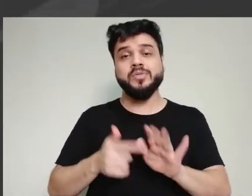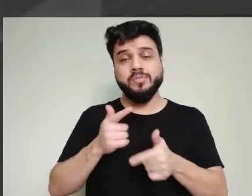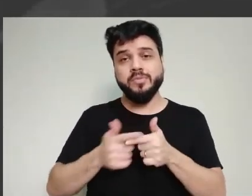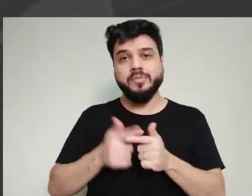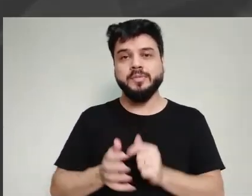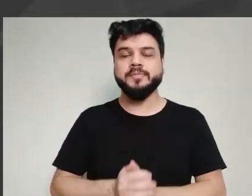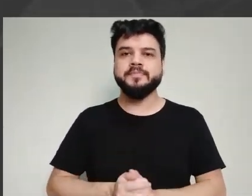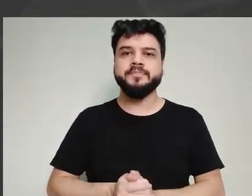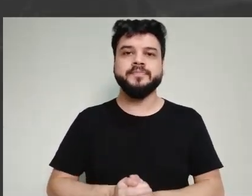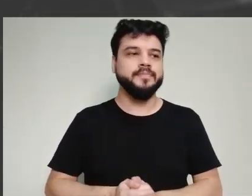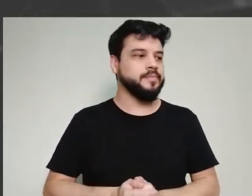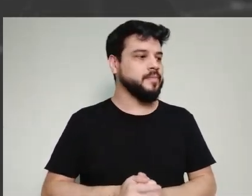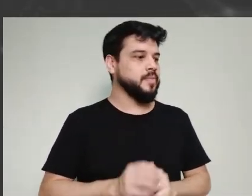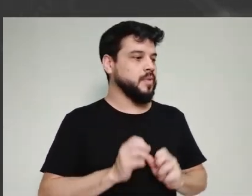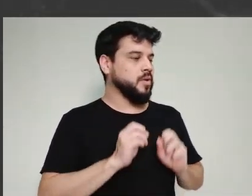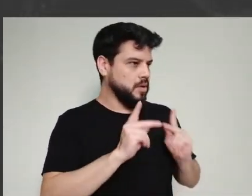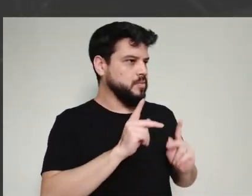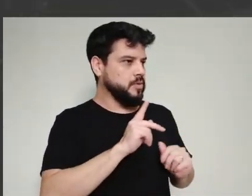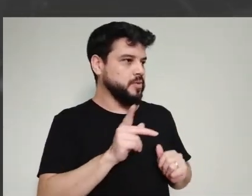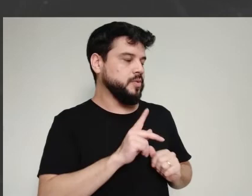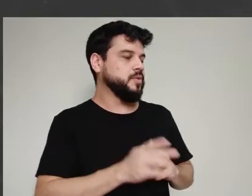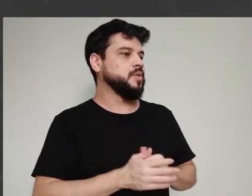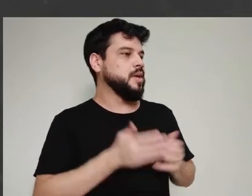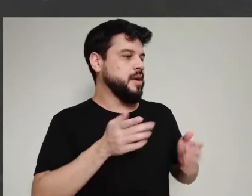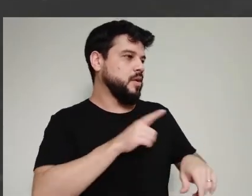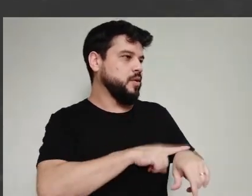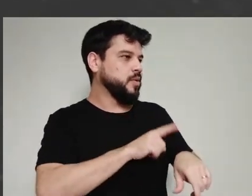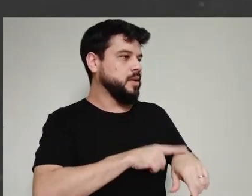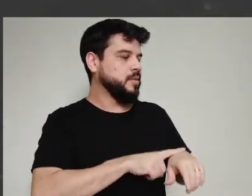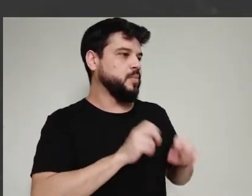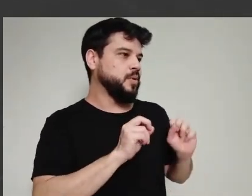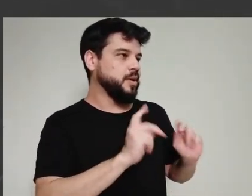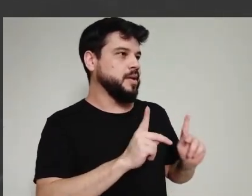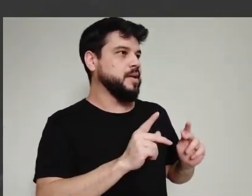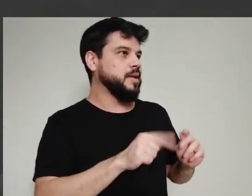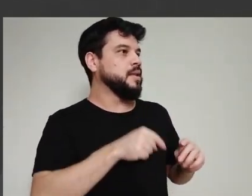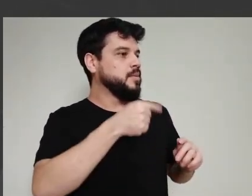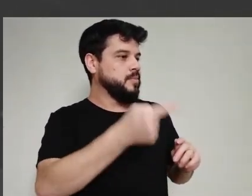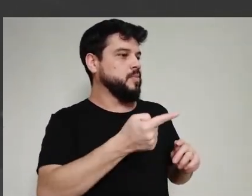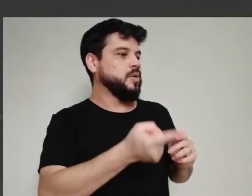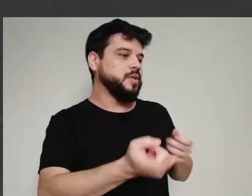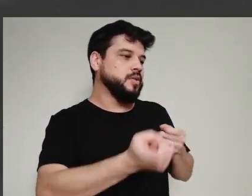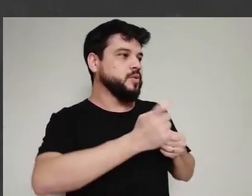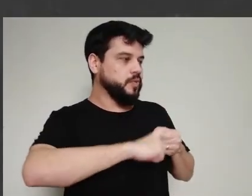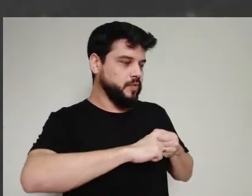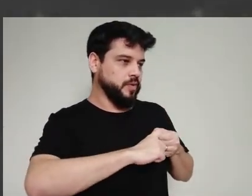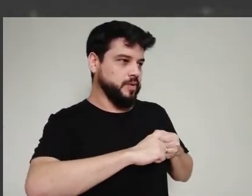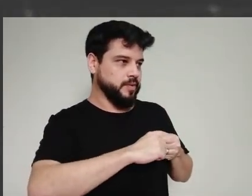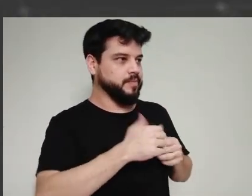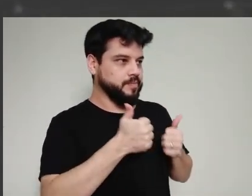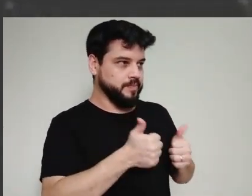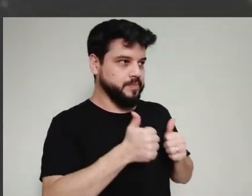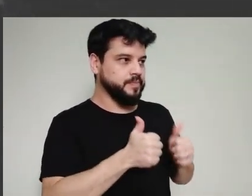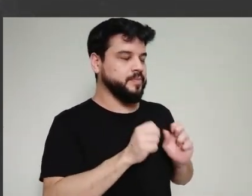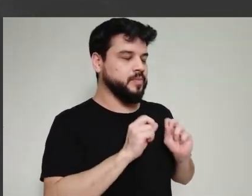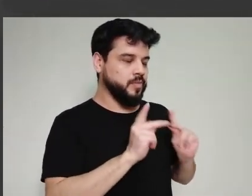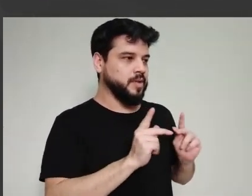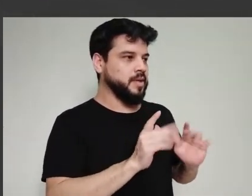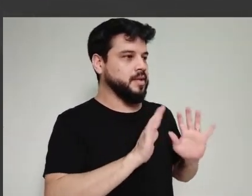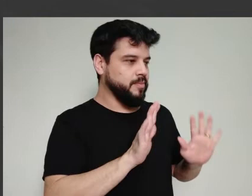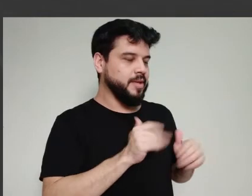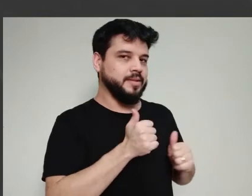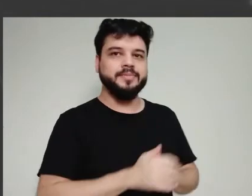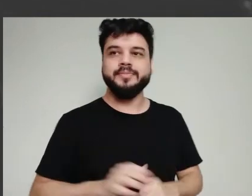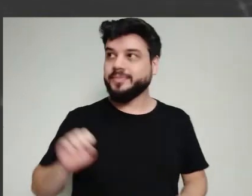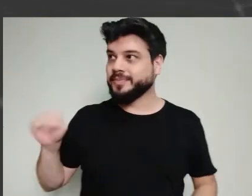China, porque os testes chegaram lá e não funcionavam. E aqui no Brasil, a própria Fiocruz já falou várias vezes que os testes têm baixa eficiência. A gente tem encontrado